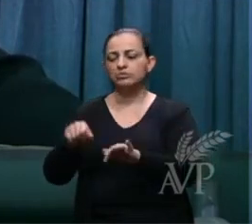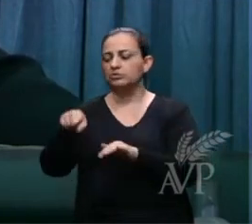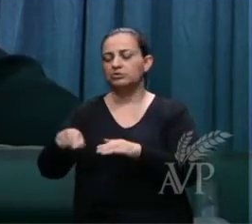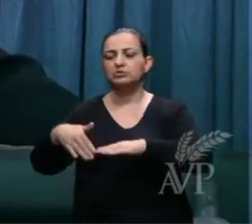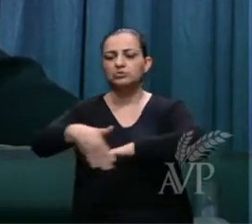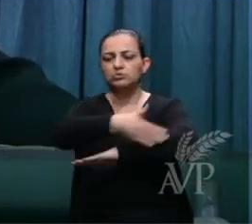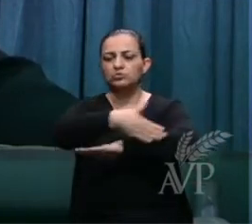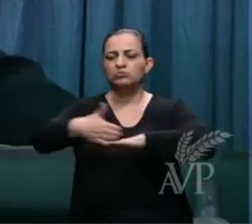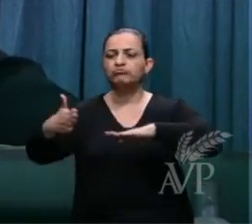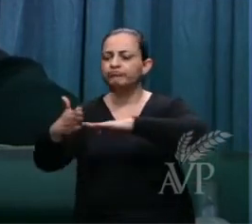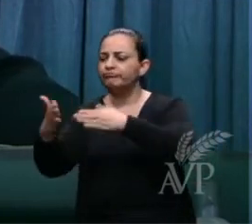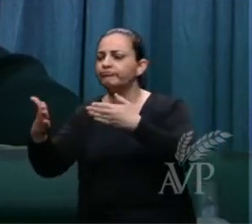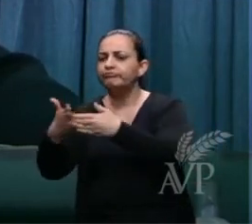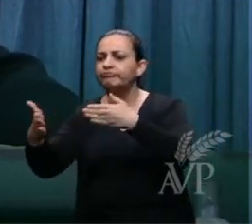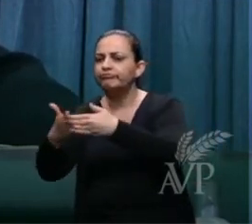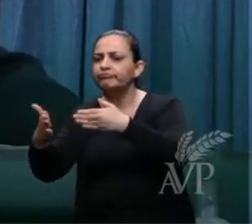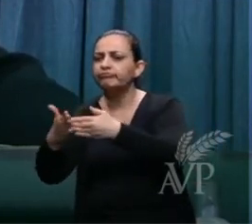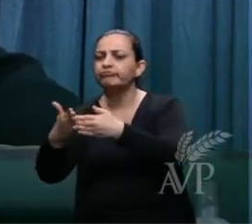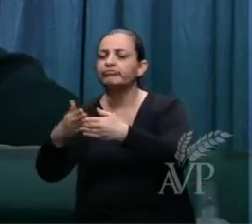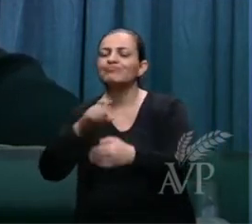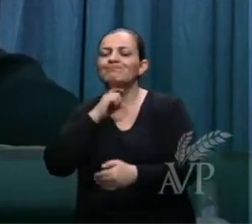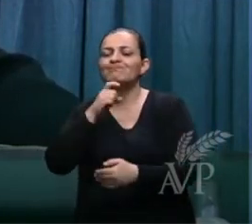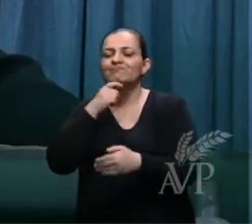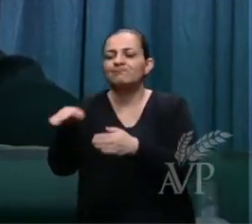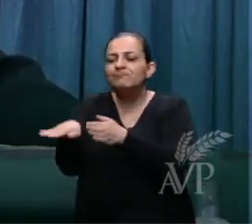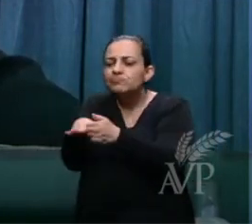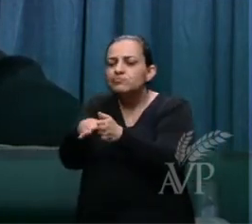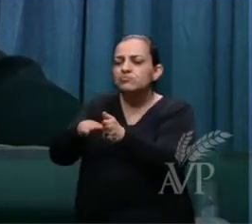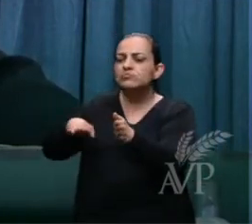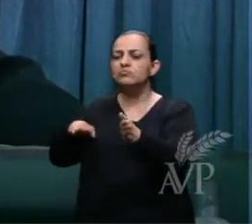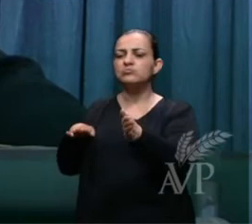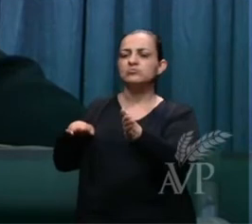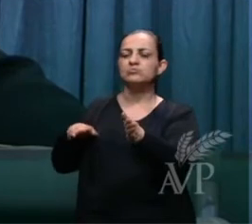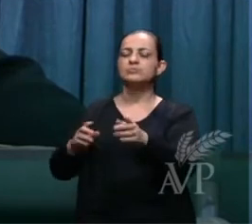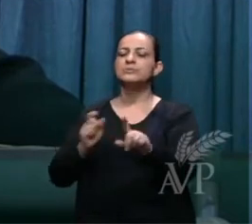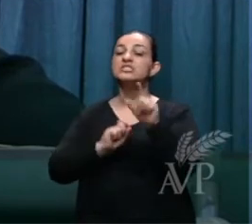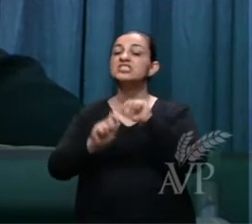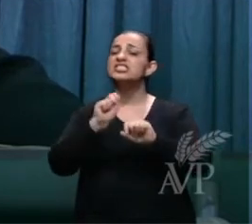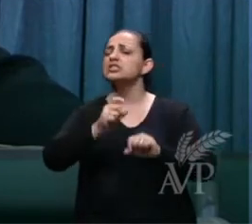ou acha que você não precisa disso quem é que não precisa